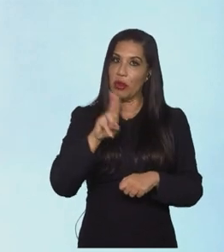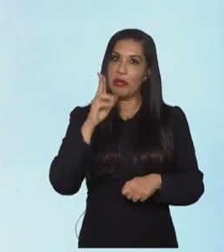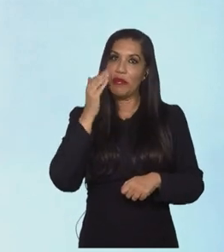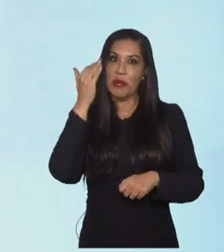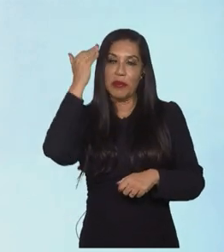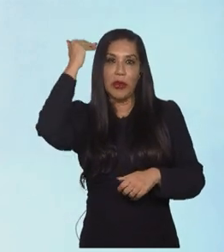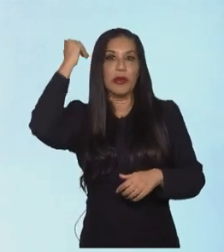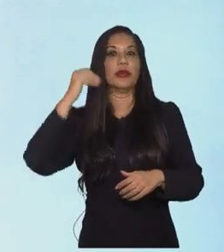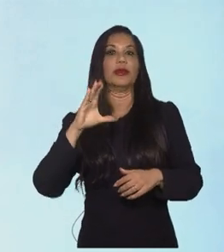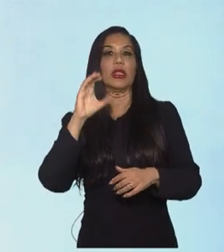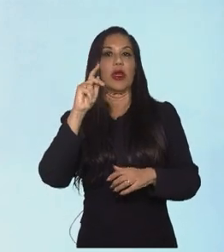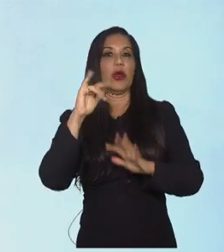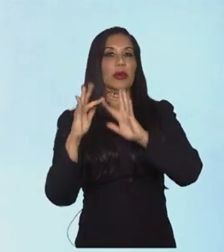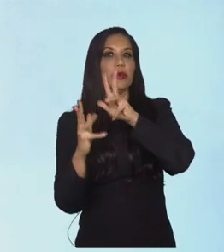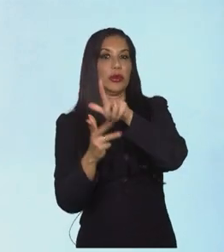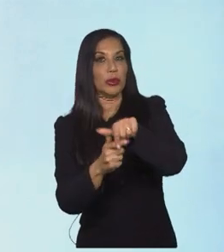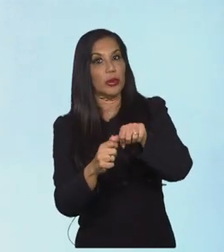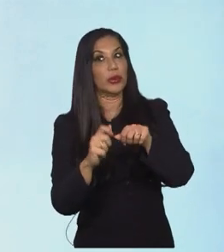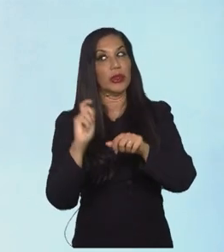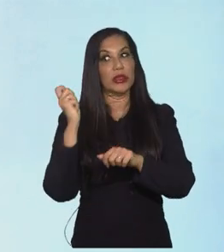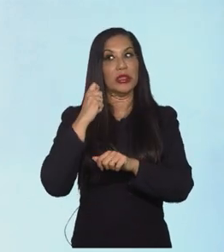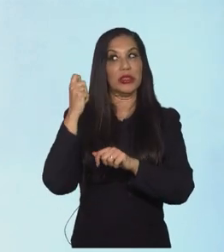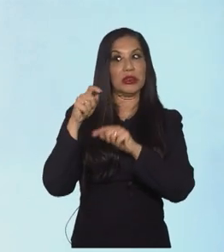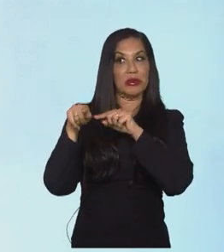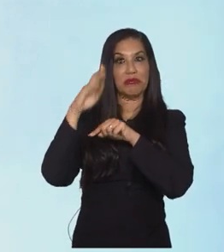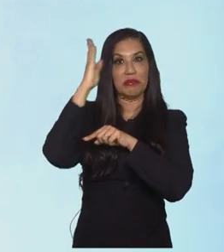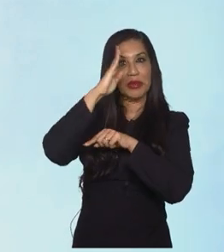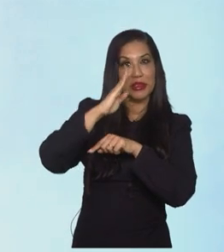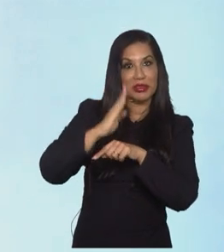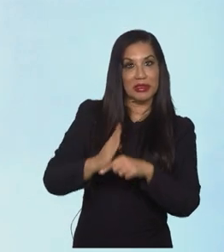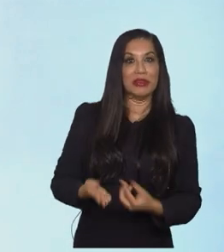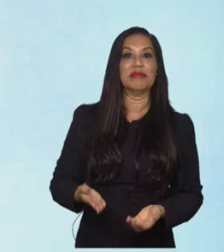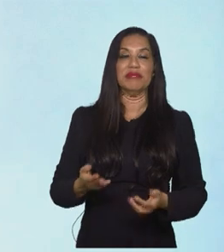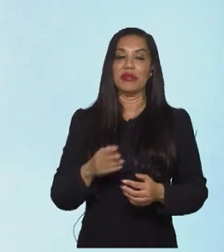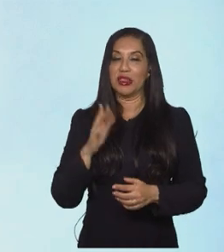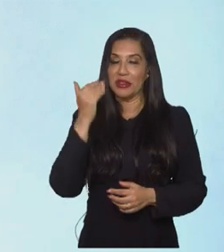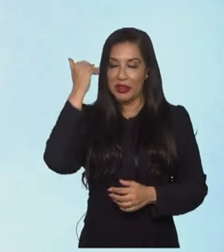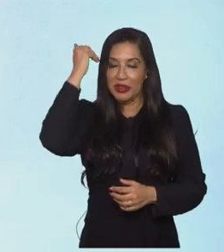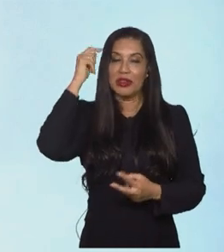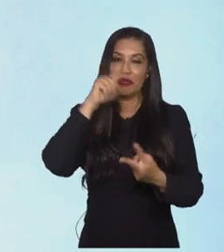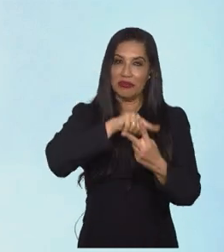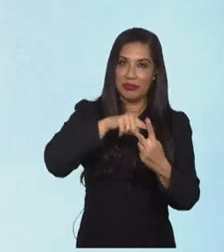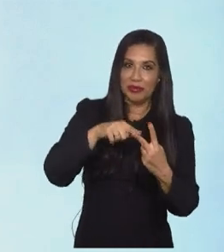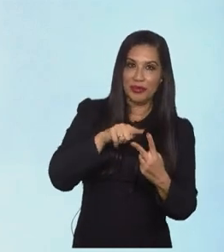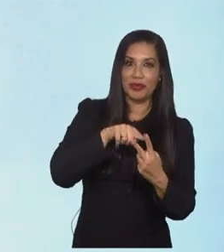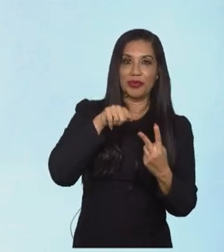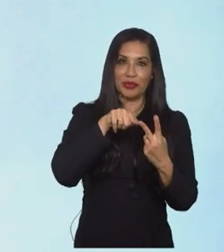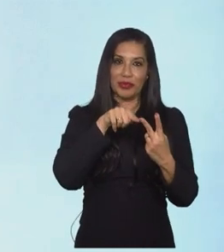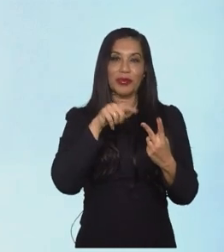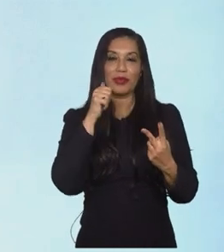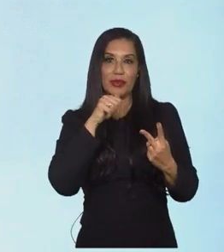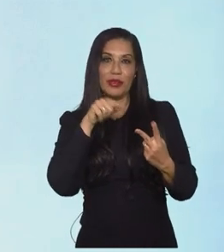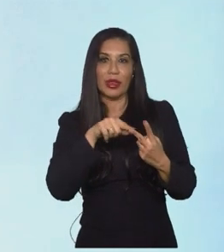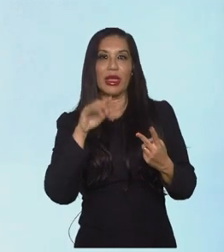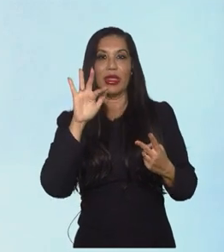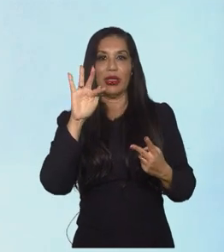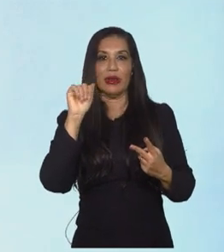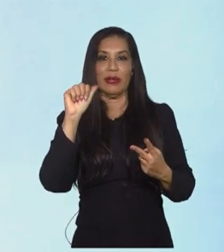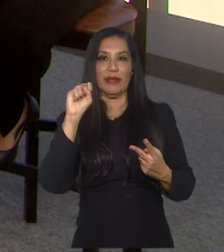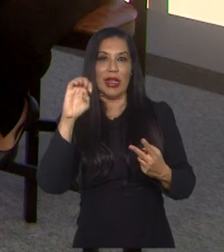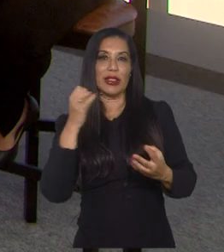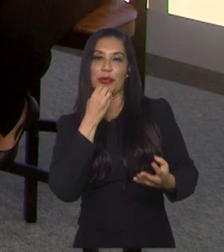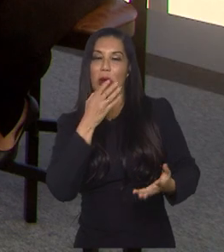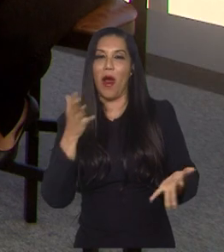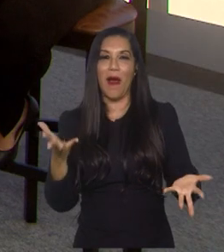pelo lado do Brasil e talvez até um dos grandes nomes da competição aí, porque é uma jogadora que vem num momento, numa fase fantástica.